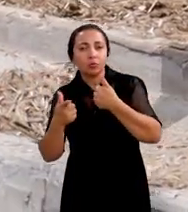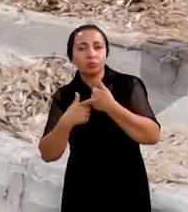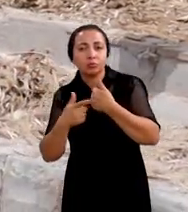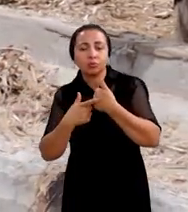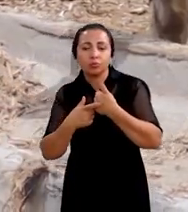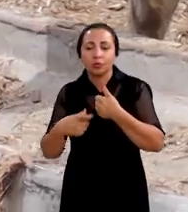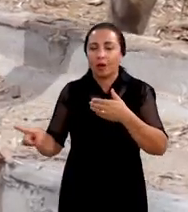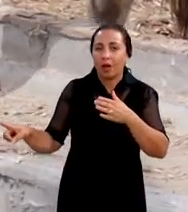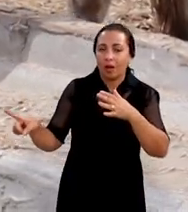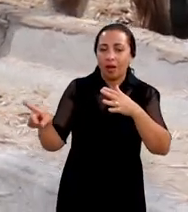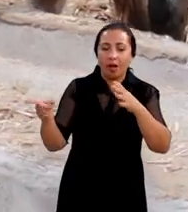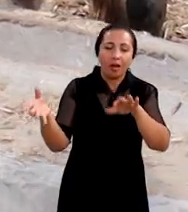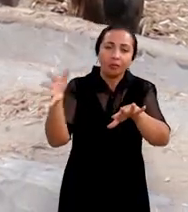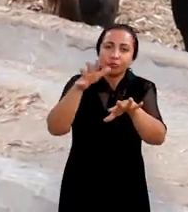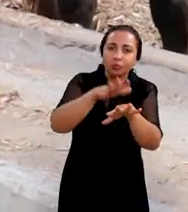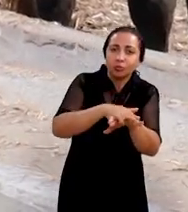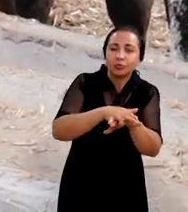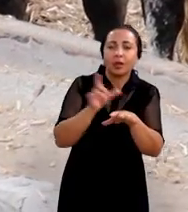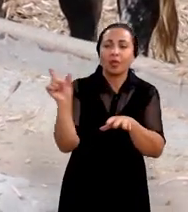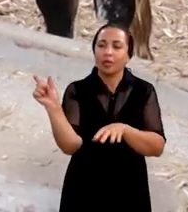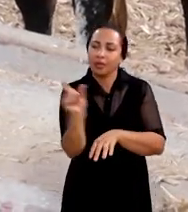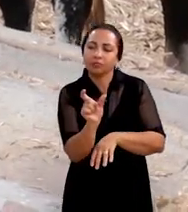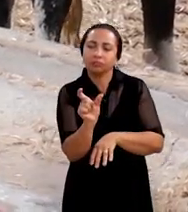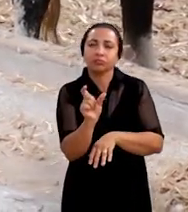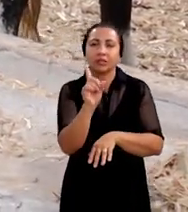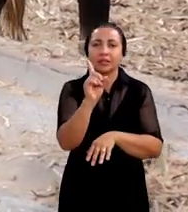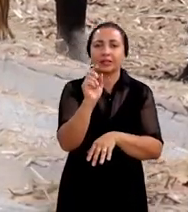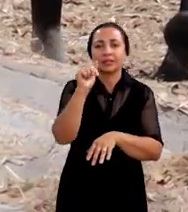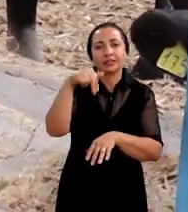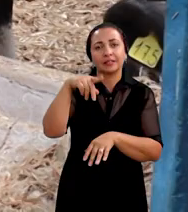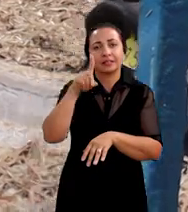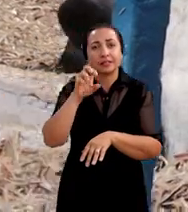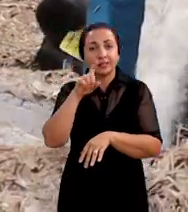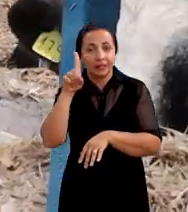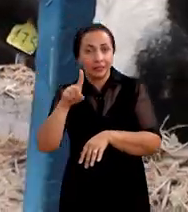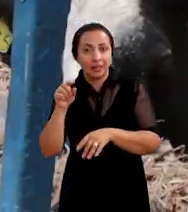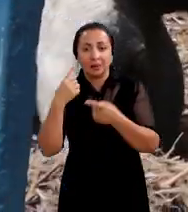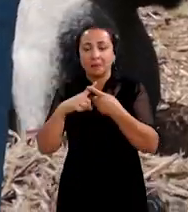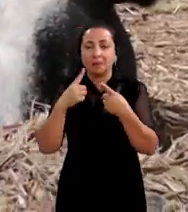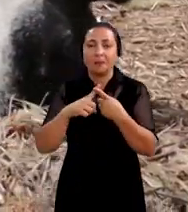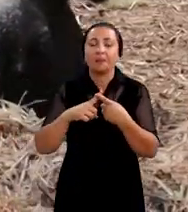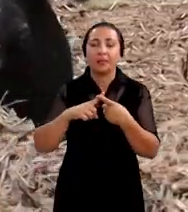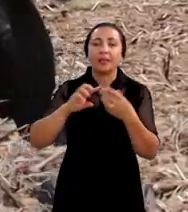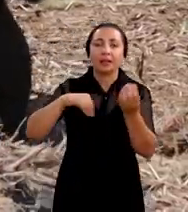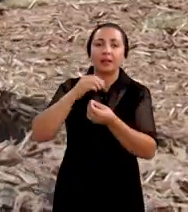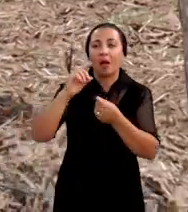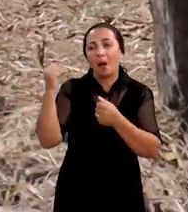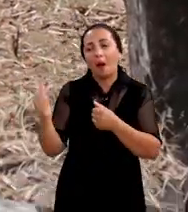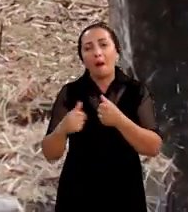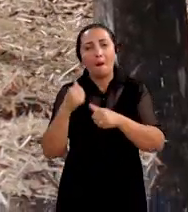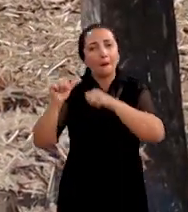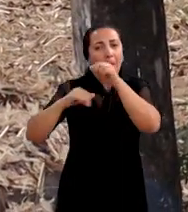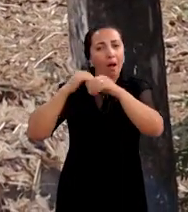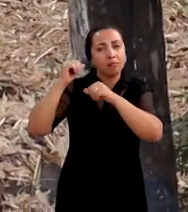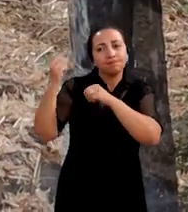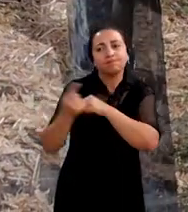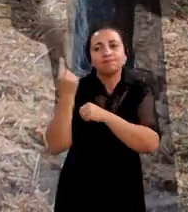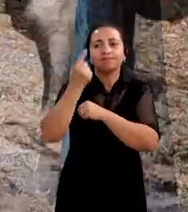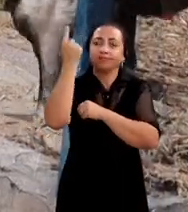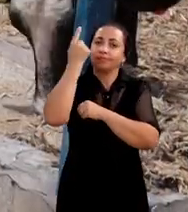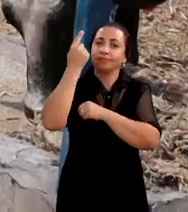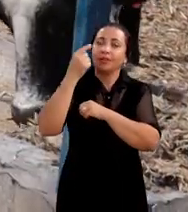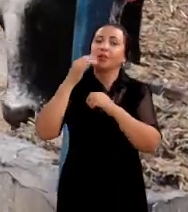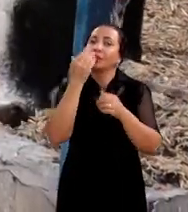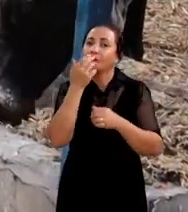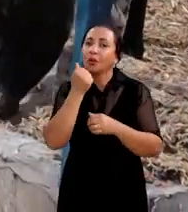positiva a inclusão da torta de Dendê uma vez que a viabilidade econômica se mostrou positiva à medida que se aumentou a inclusão dessa